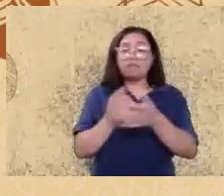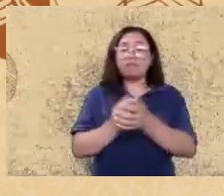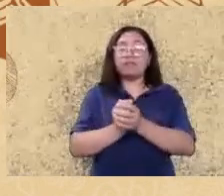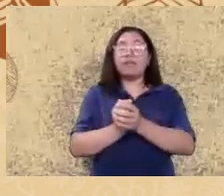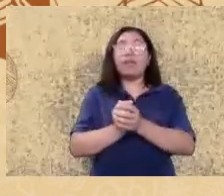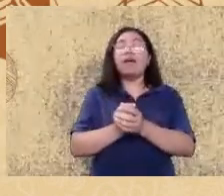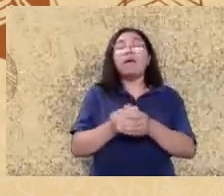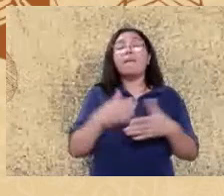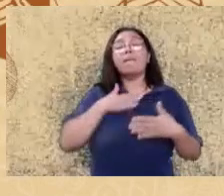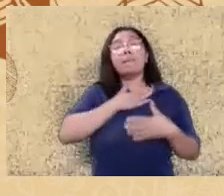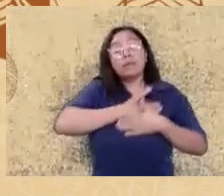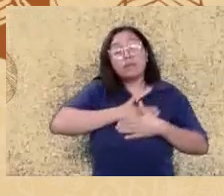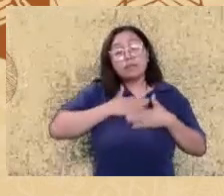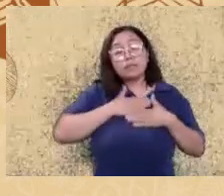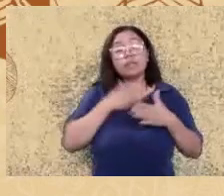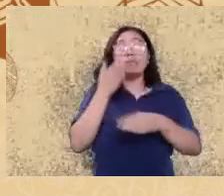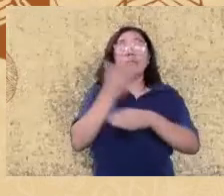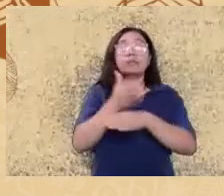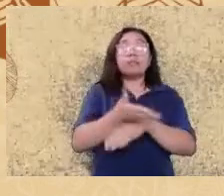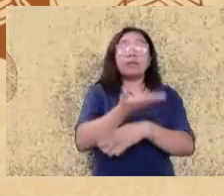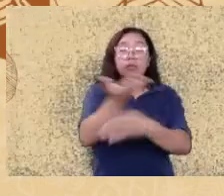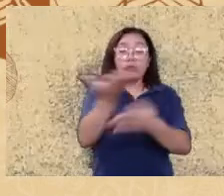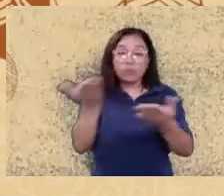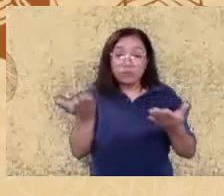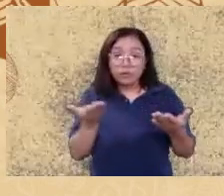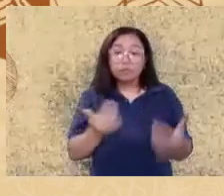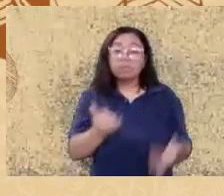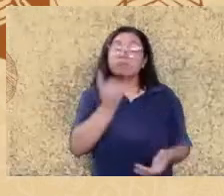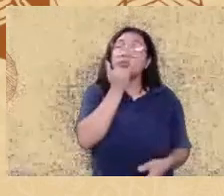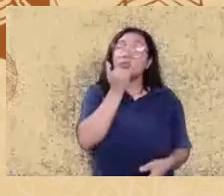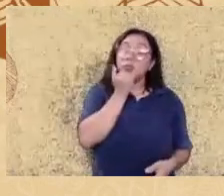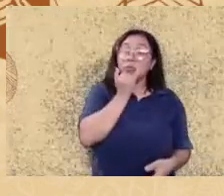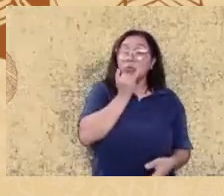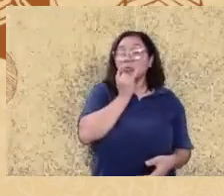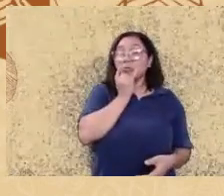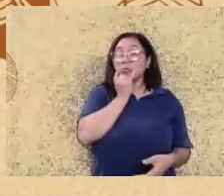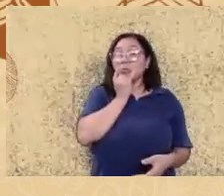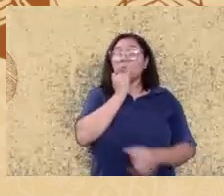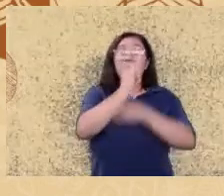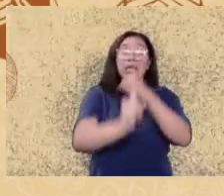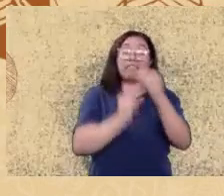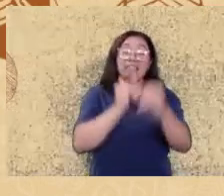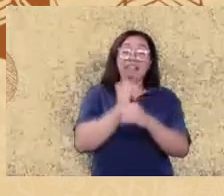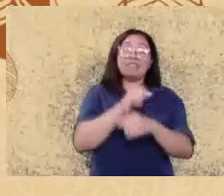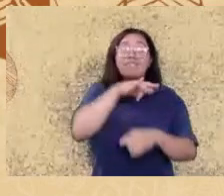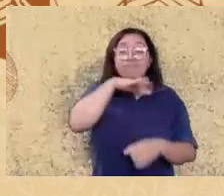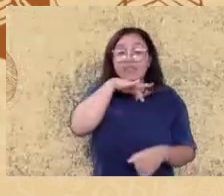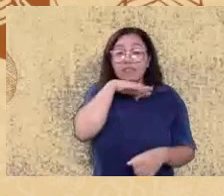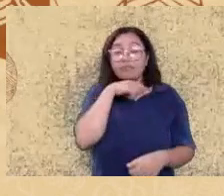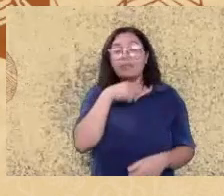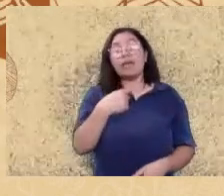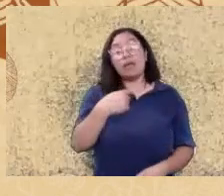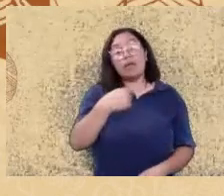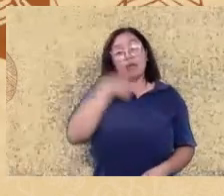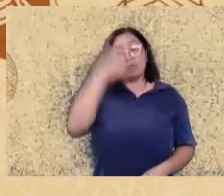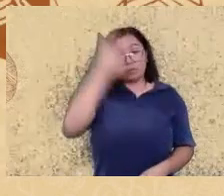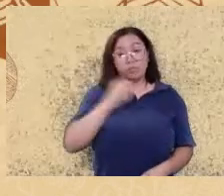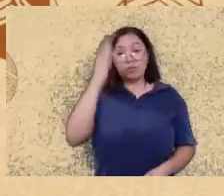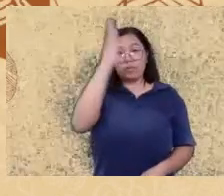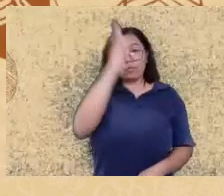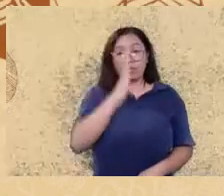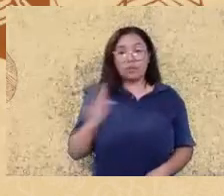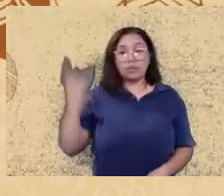vocês peço desculpas pelo inconveniente da internet então eu sou brasileira sou de São Paulo filha de